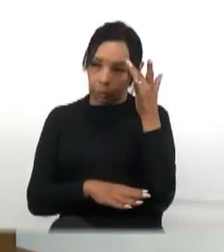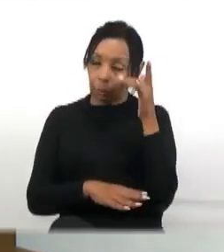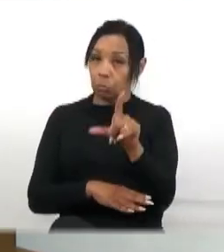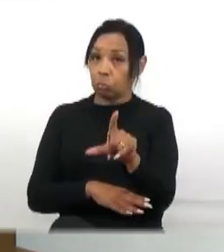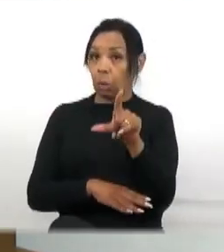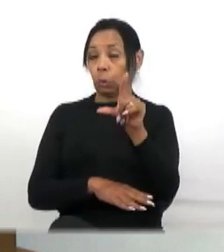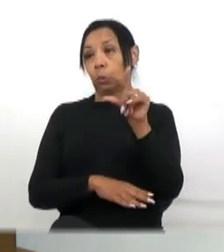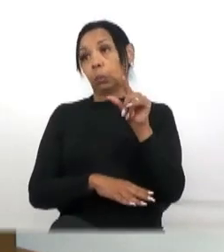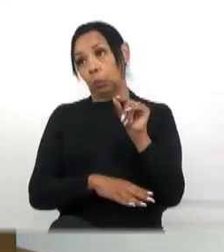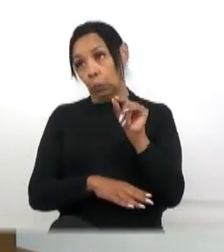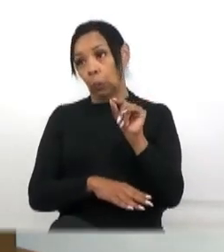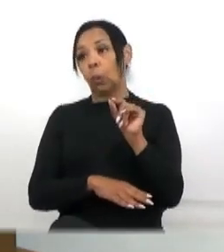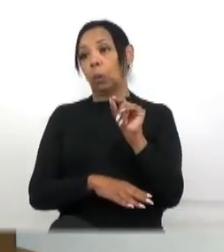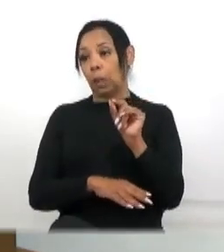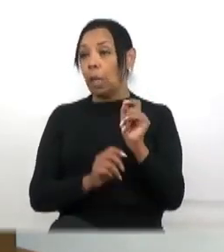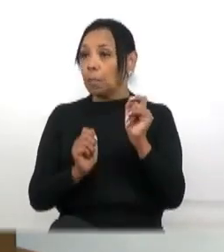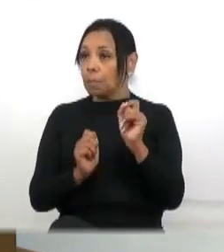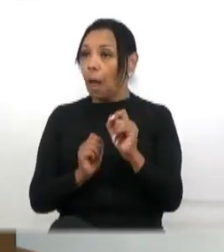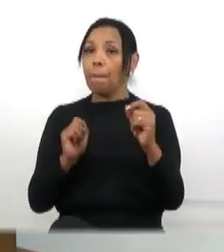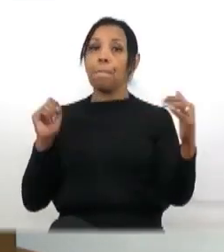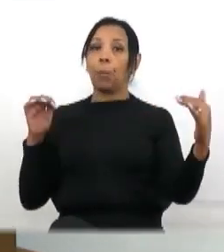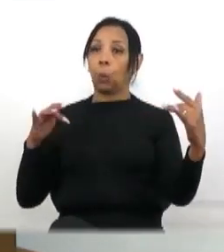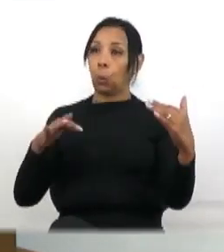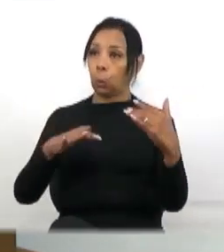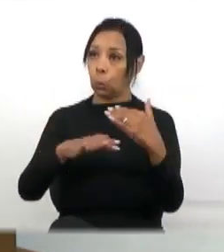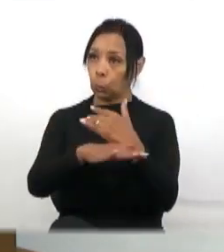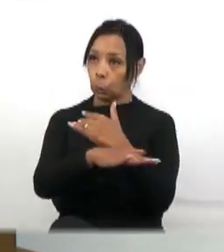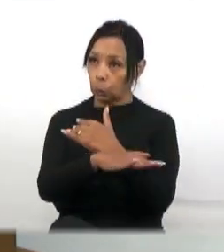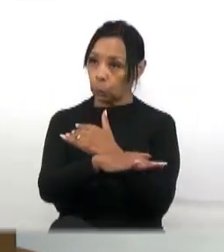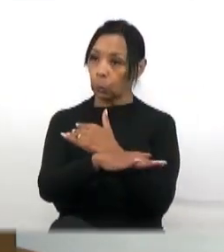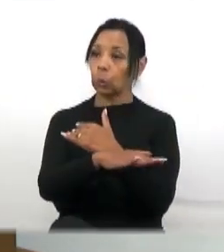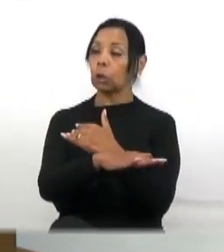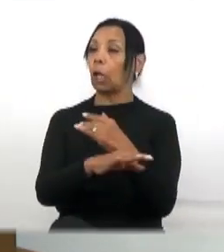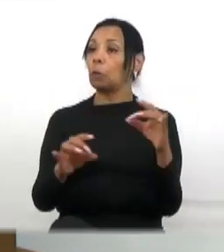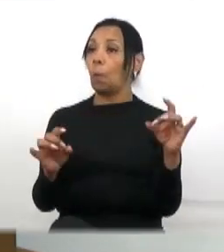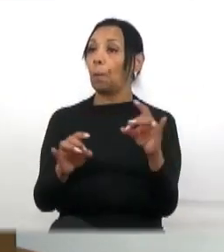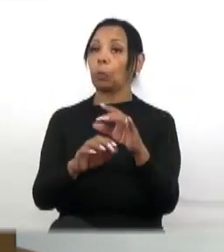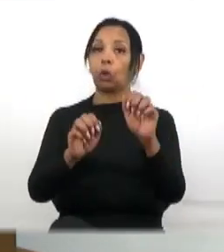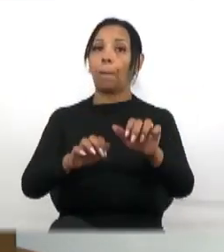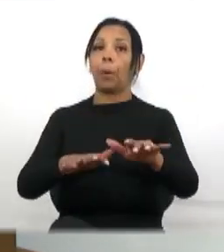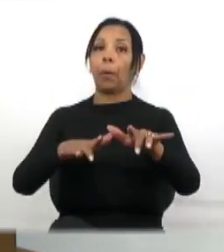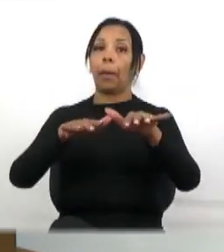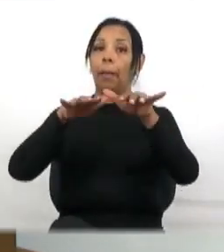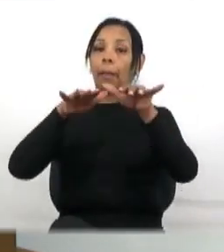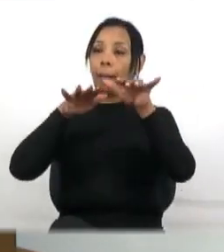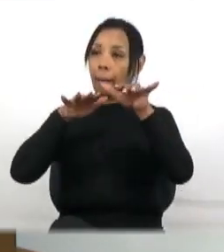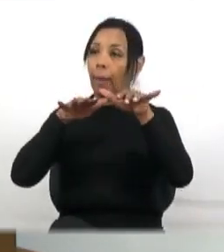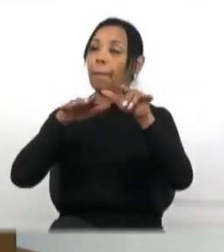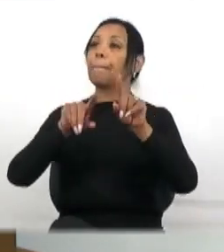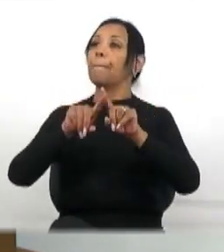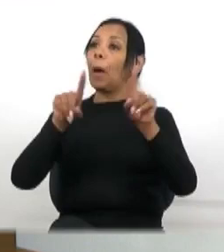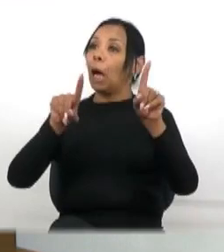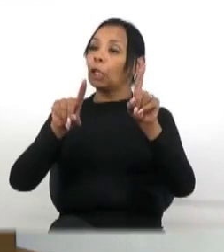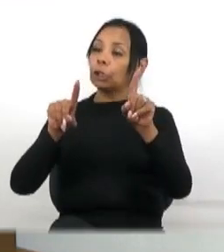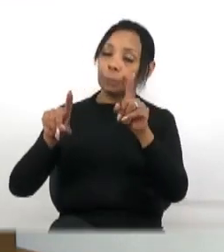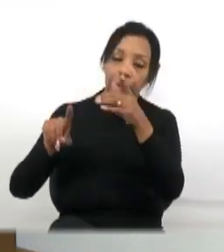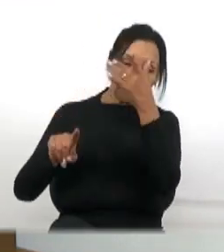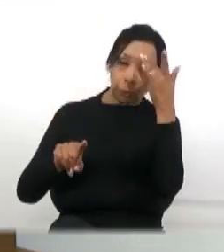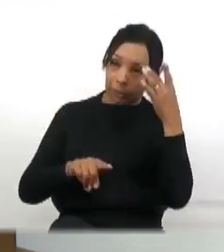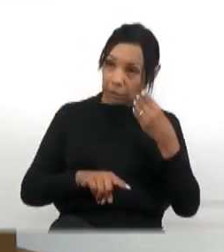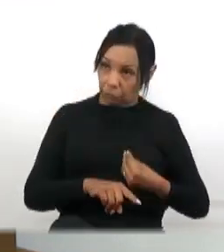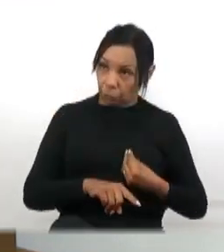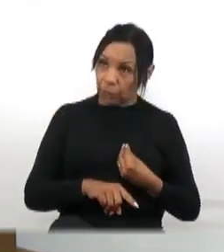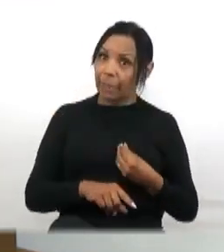de fluxo de trânsito. Não é só acabar com a poeira, que afeta todos os vizinhos, mas